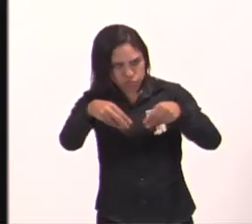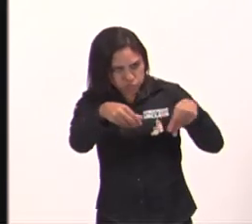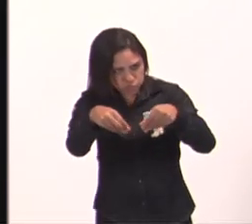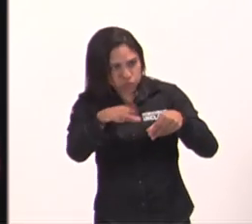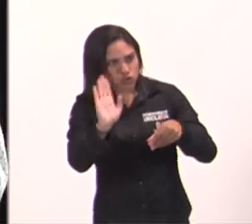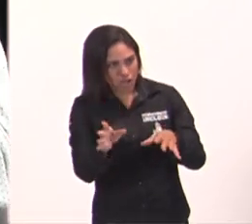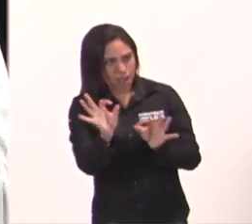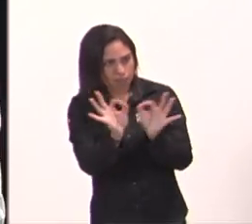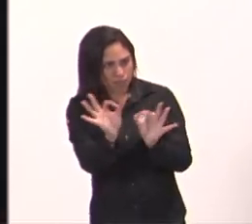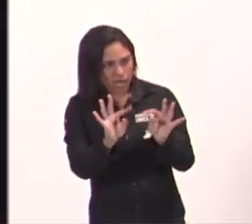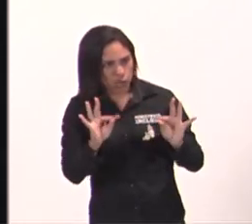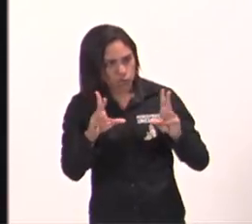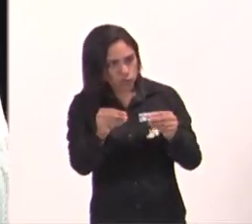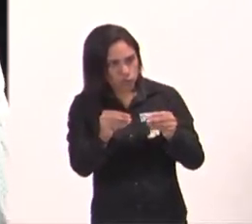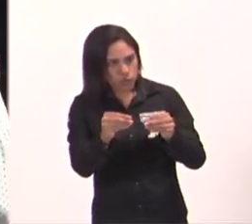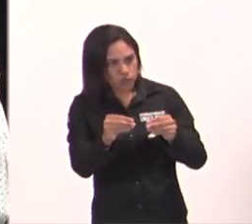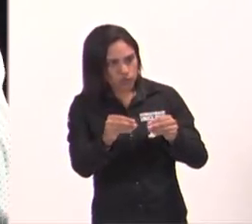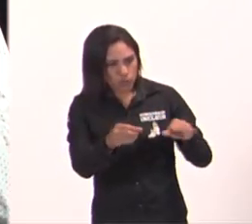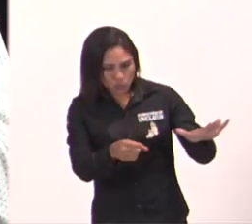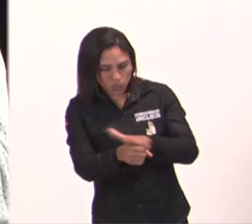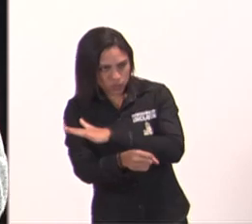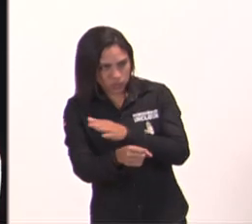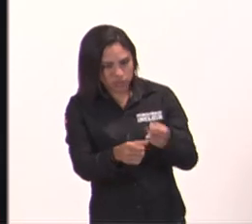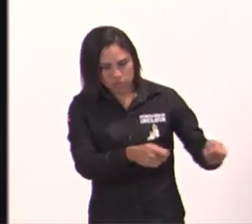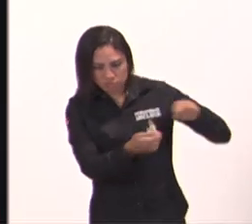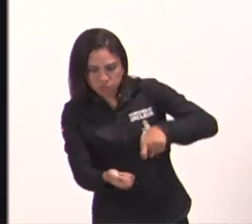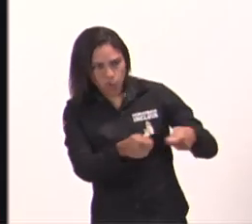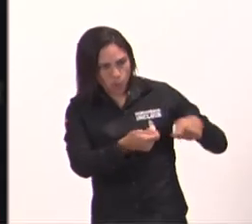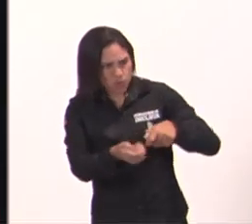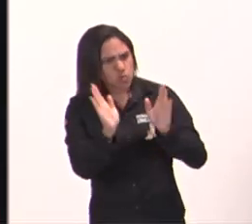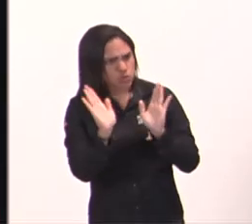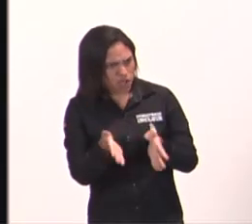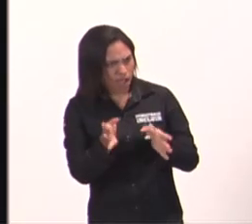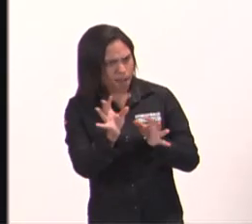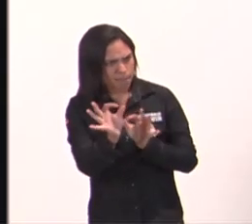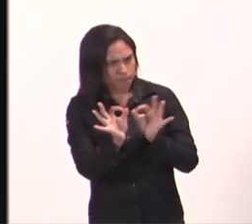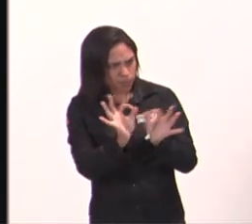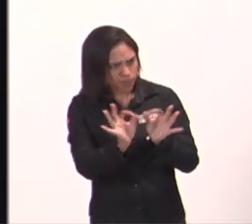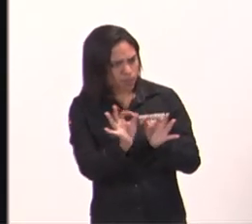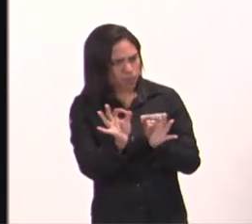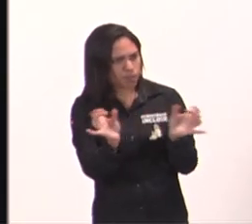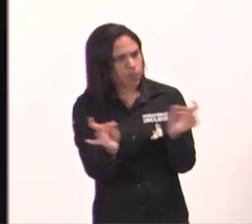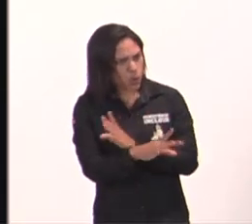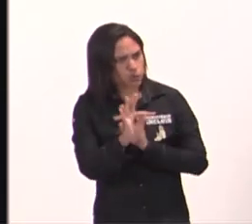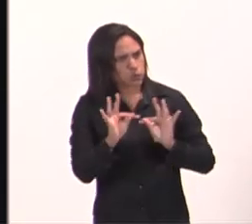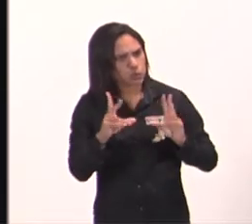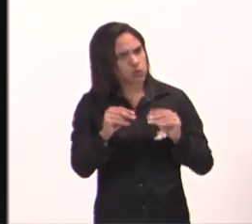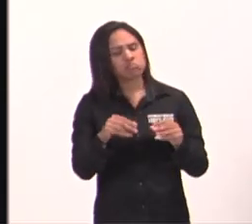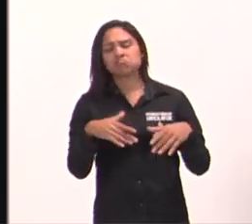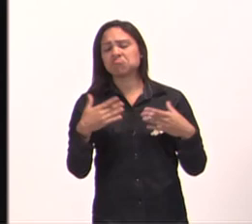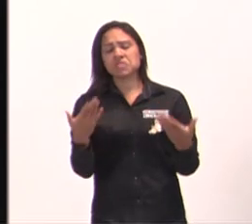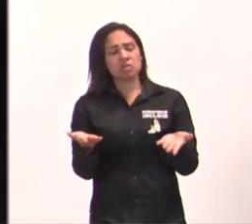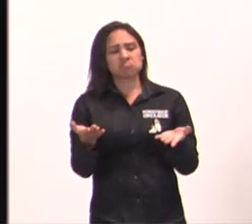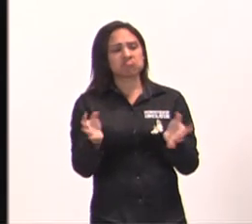sim, fecharam o buraco? fechamos, aí Deus diz assim, pode descansar, a chuva é humano,